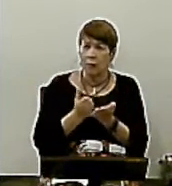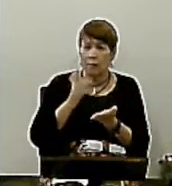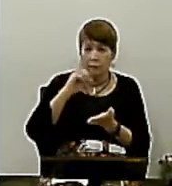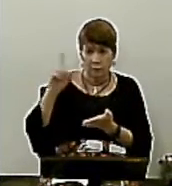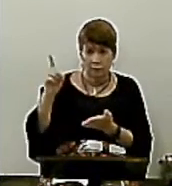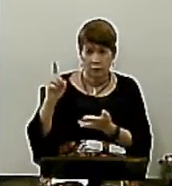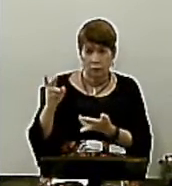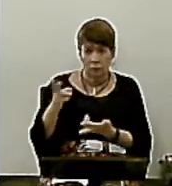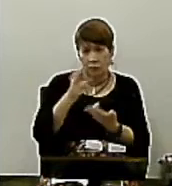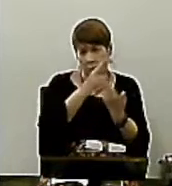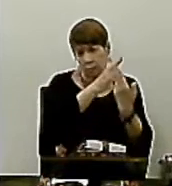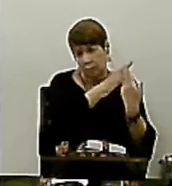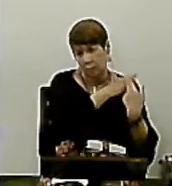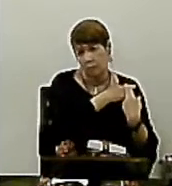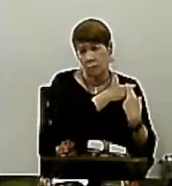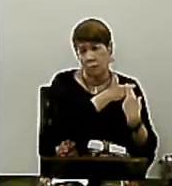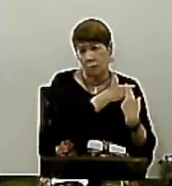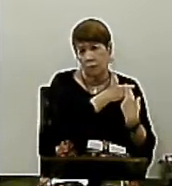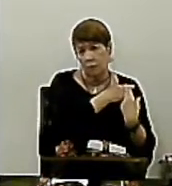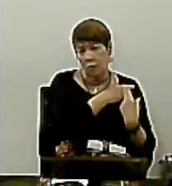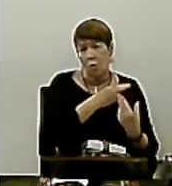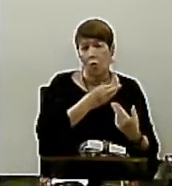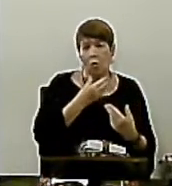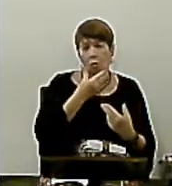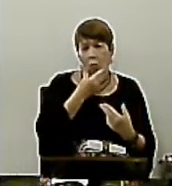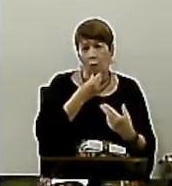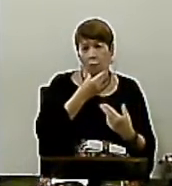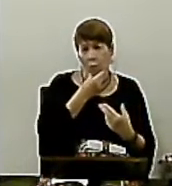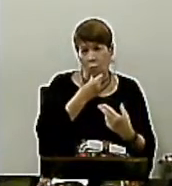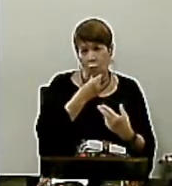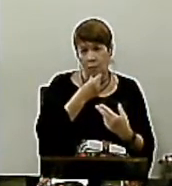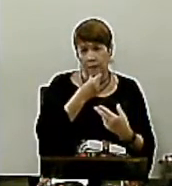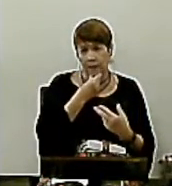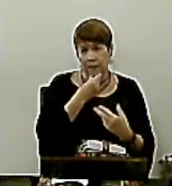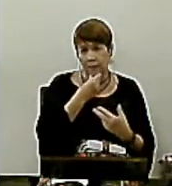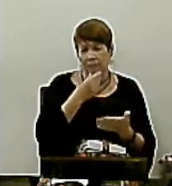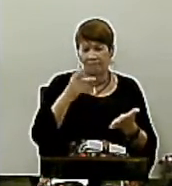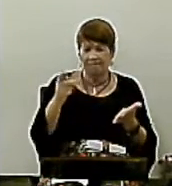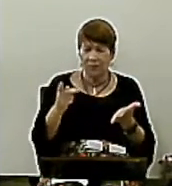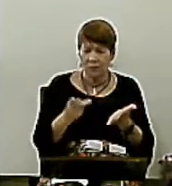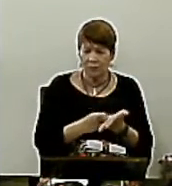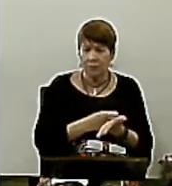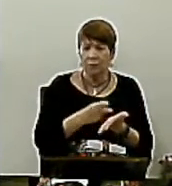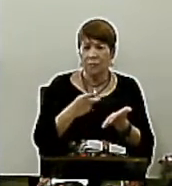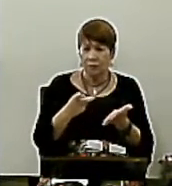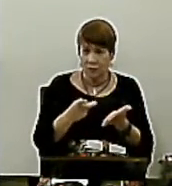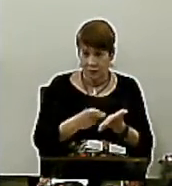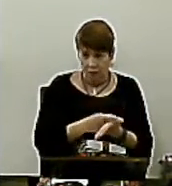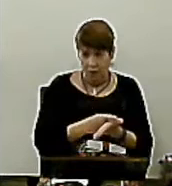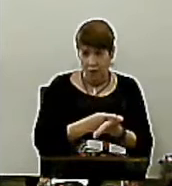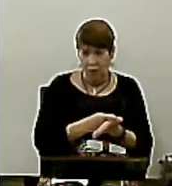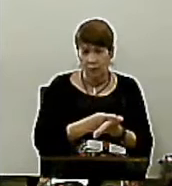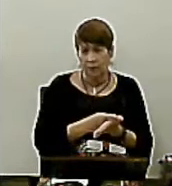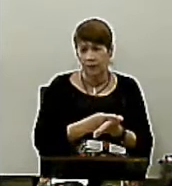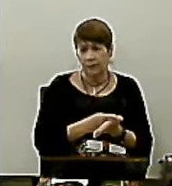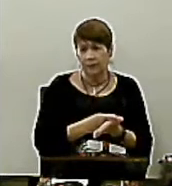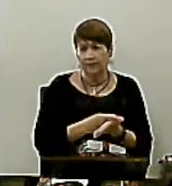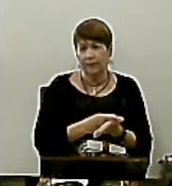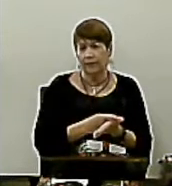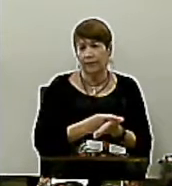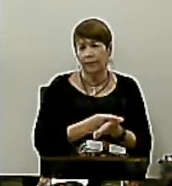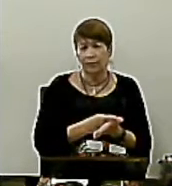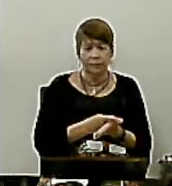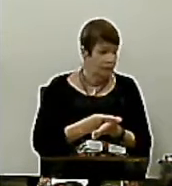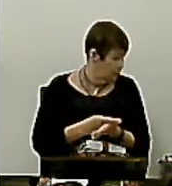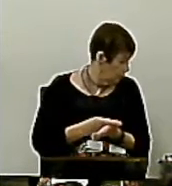responsabilidades como seres humanos E como as nossas falhas em deixarmos de cumpri-las na presença de